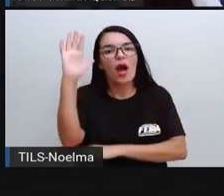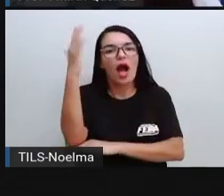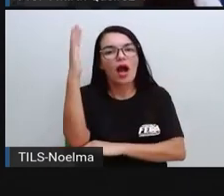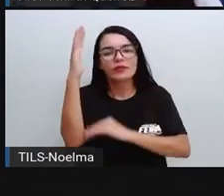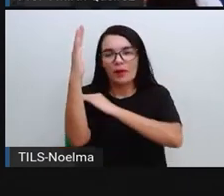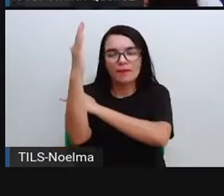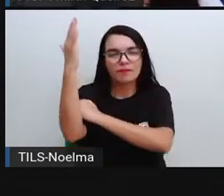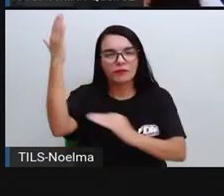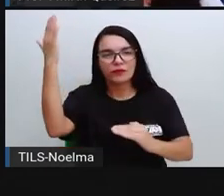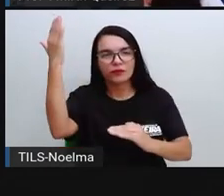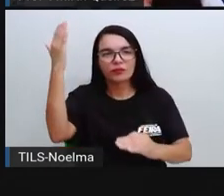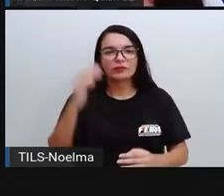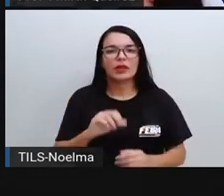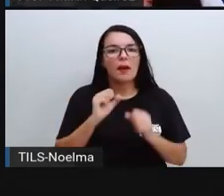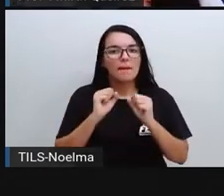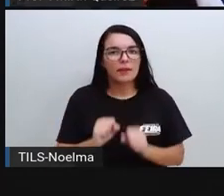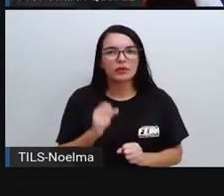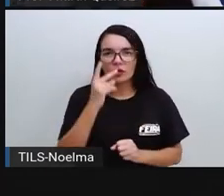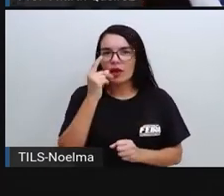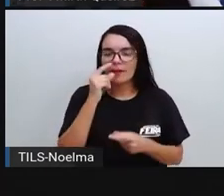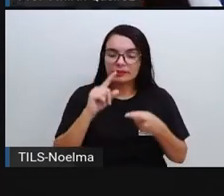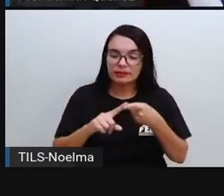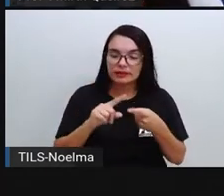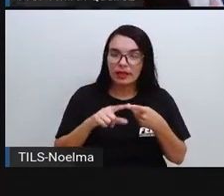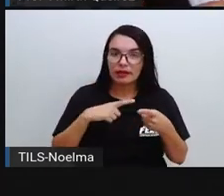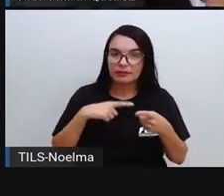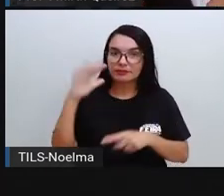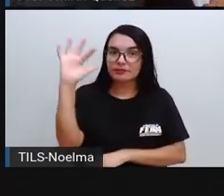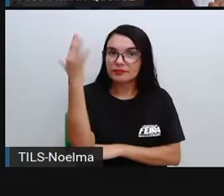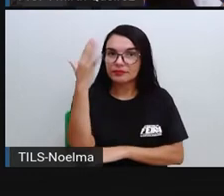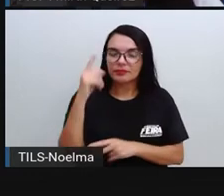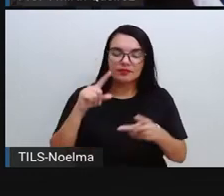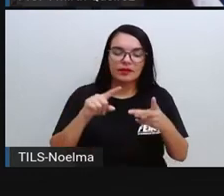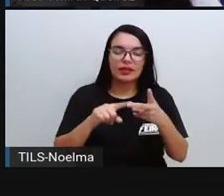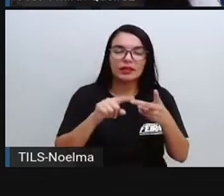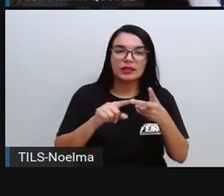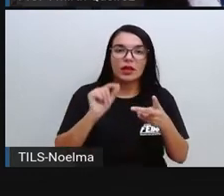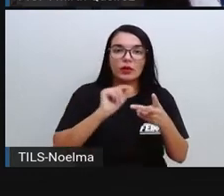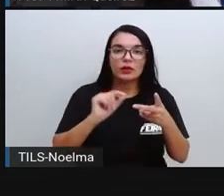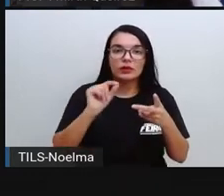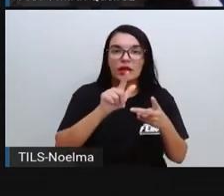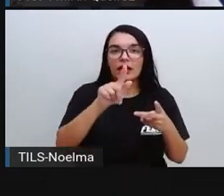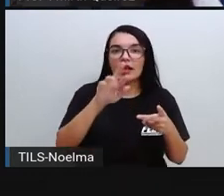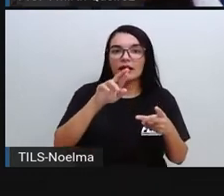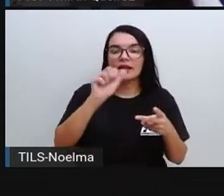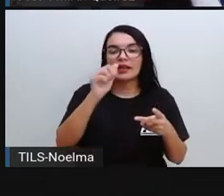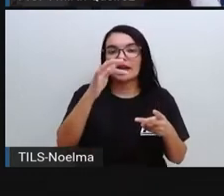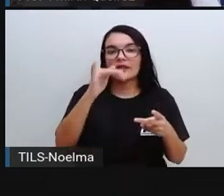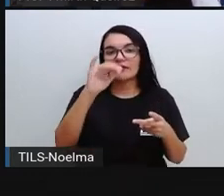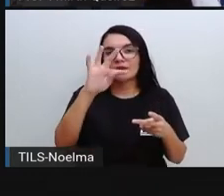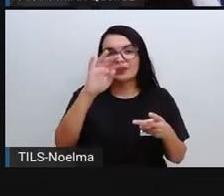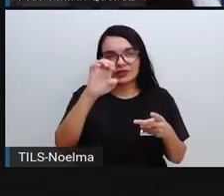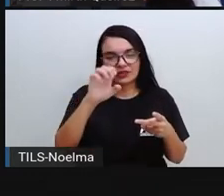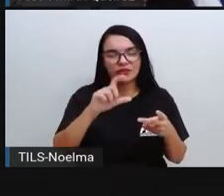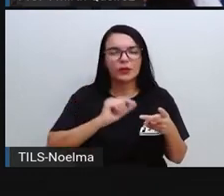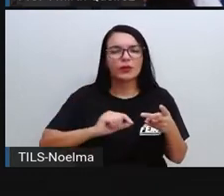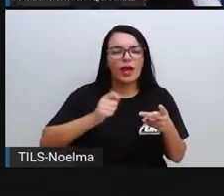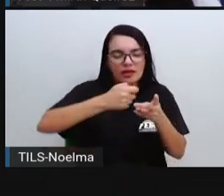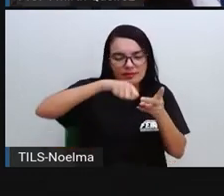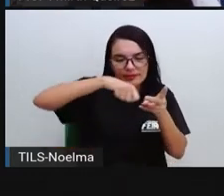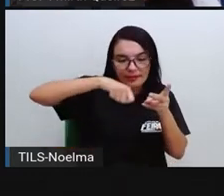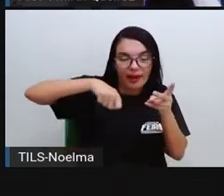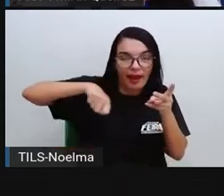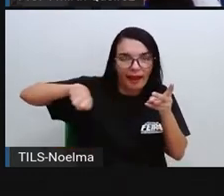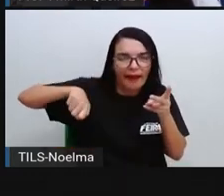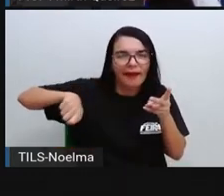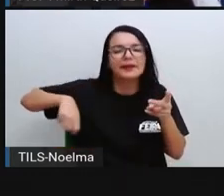No lápis, gente pode ter a madeira, a gente vai ter o próprio grafite, que é aquela parte escrita, né? Que a gente escreve,